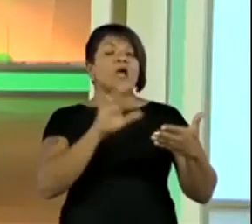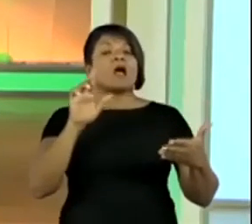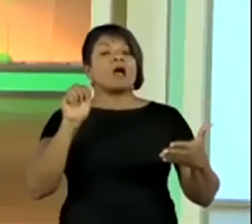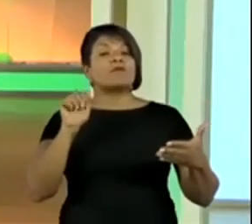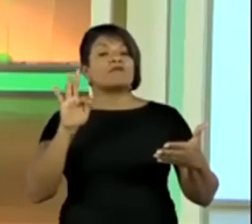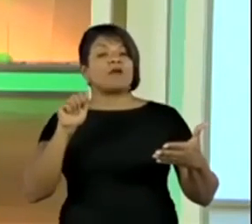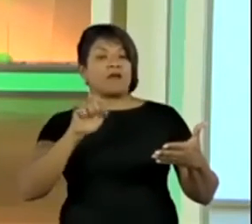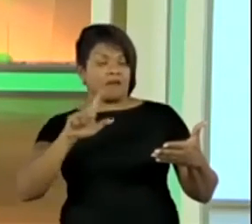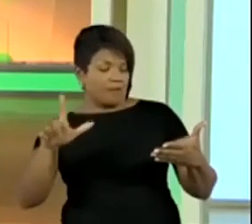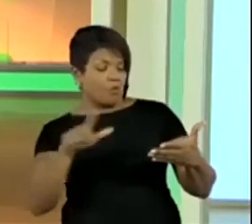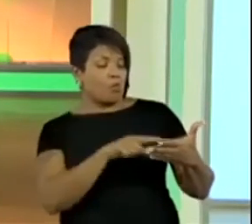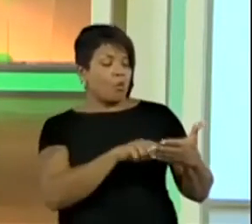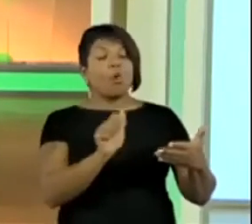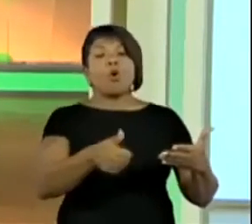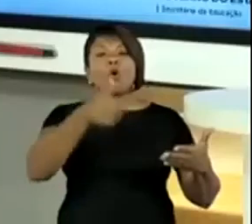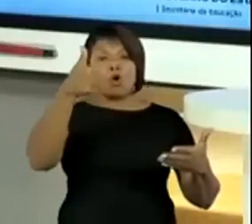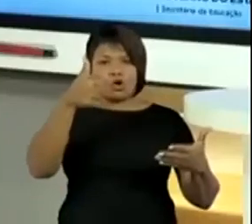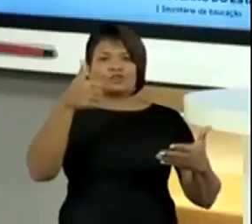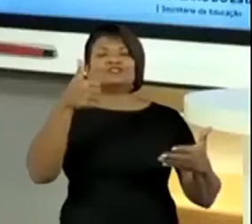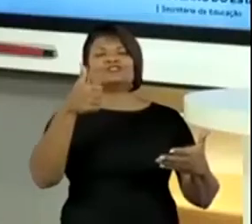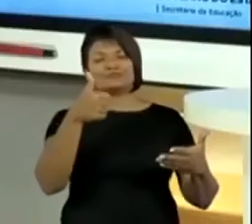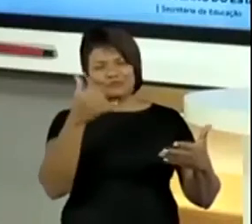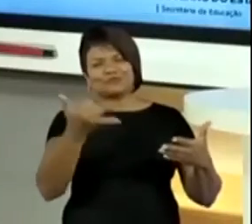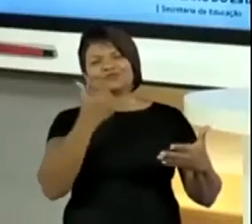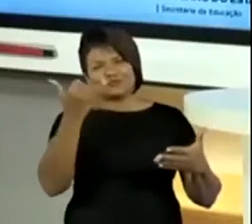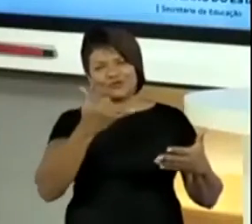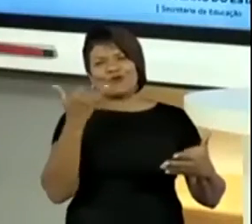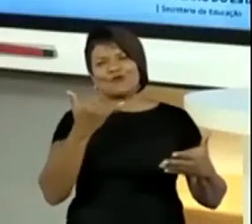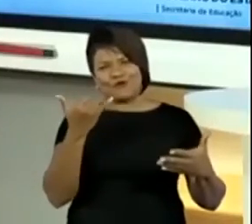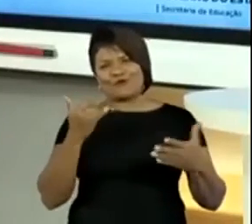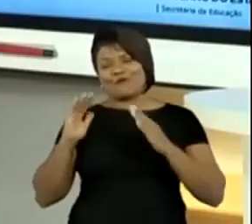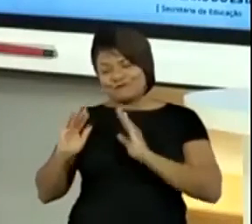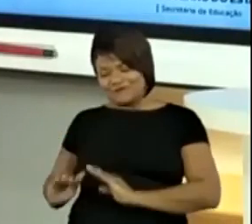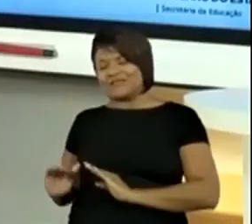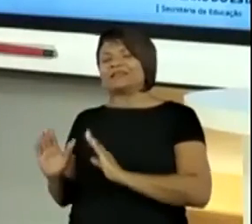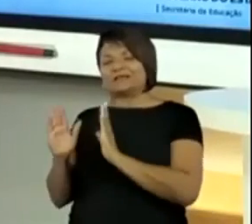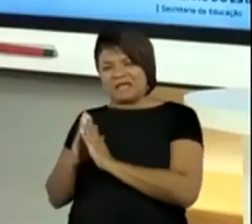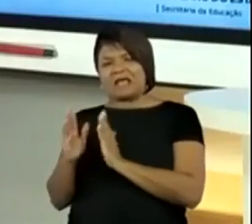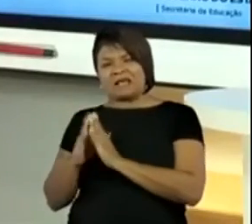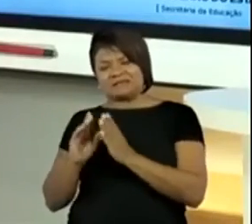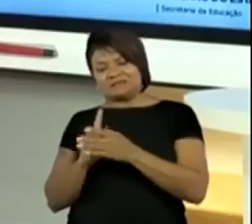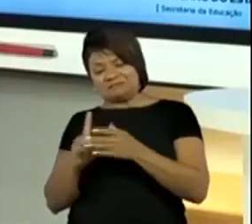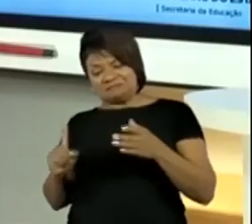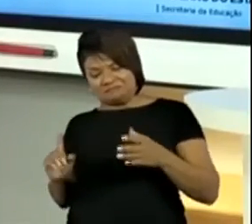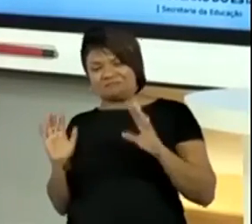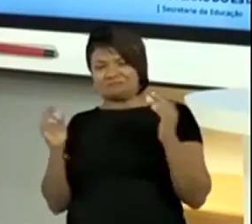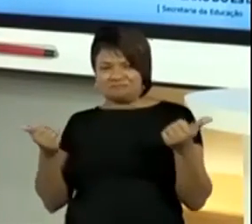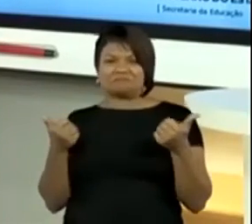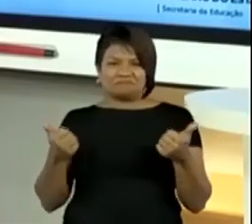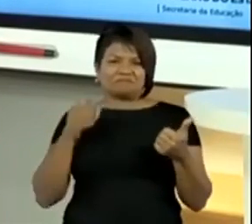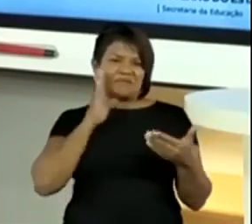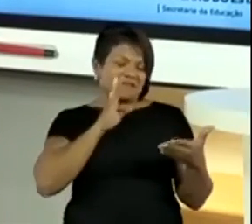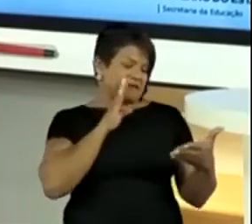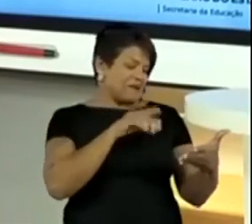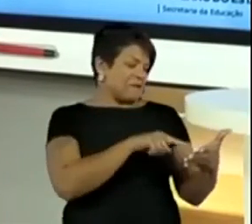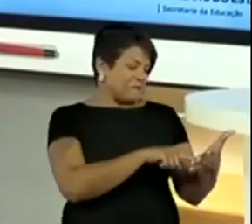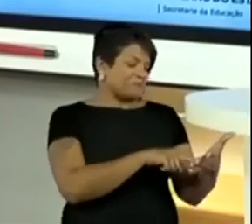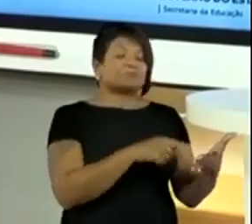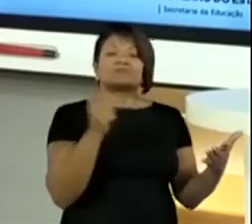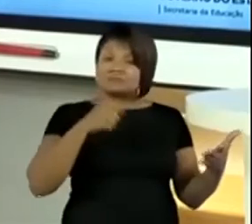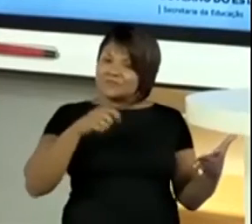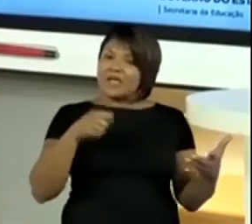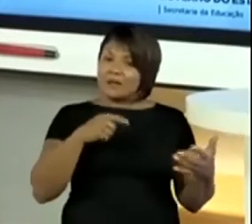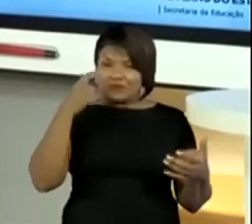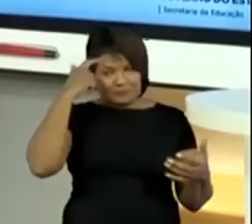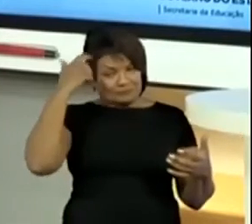Rafael, jogo ótimo para a quarentena, né, Rafael? Não isso mesmo, né? É bem, bem legal mesmo para a quarentena, para a gente estar